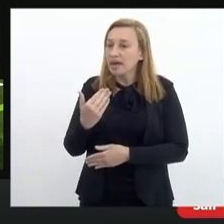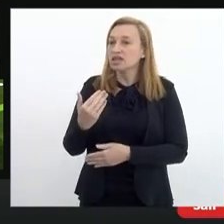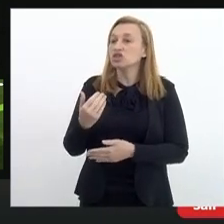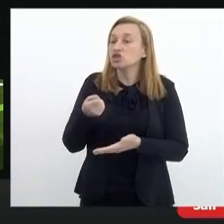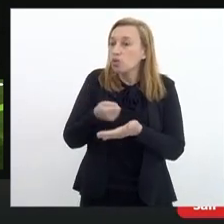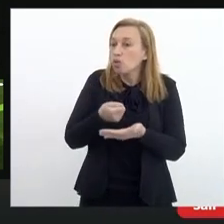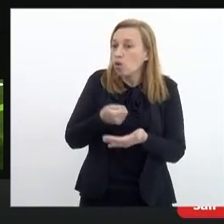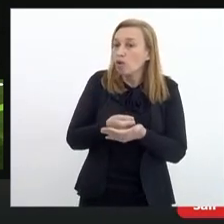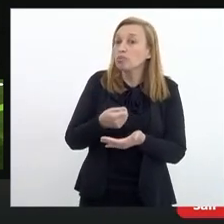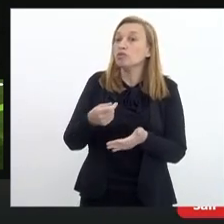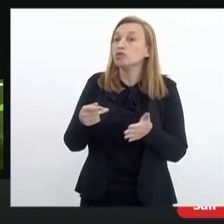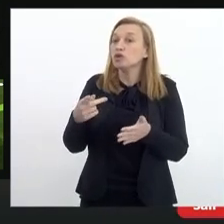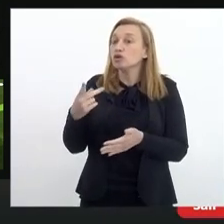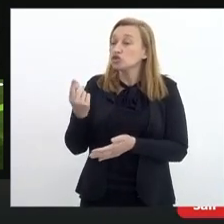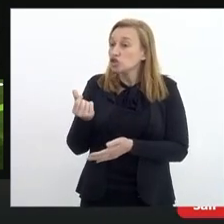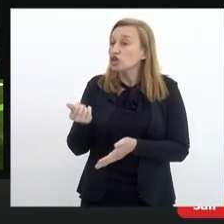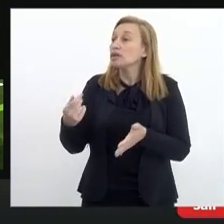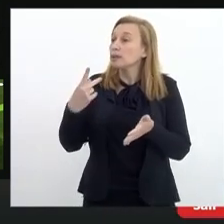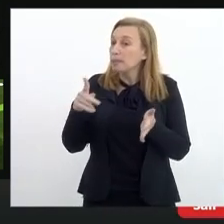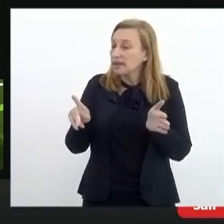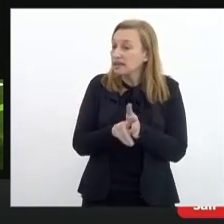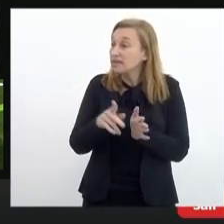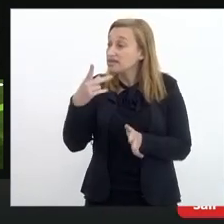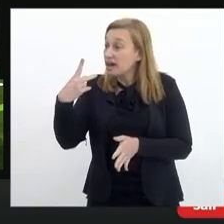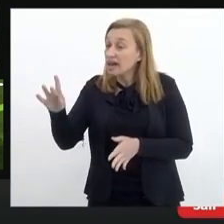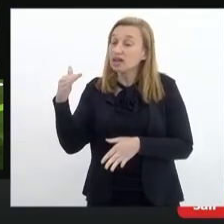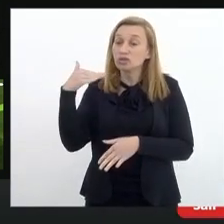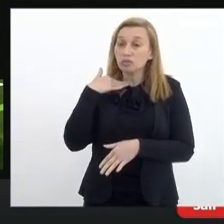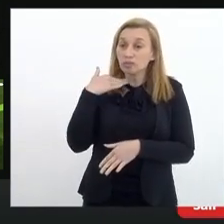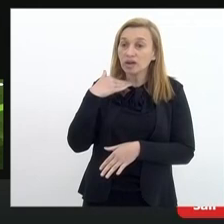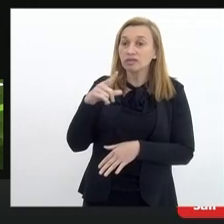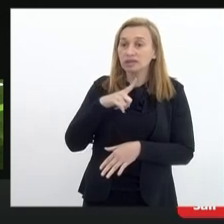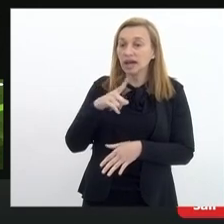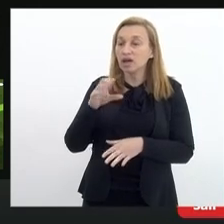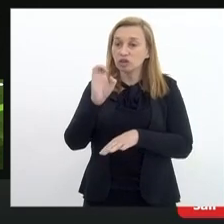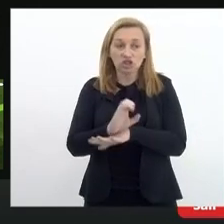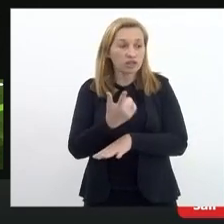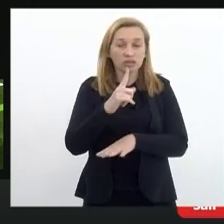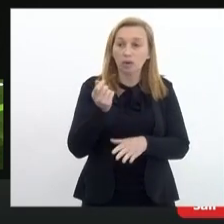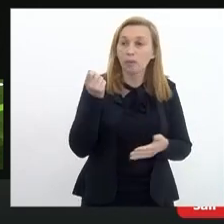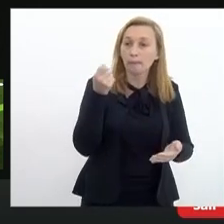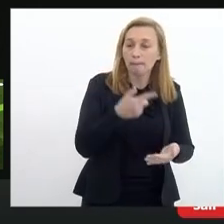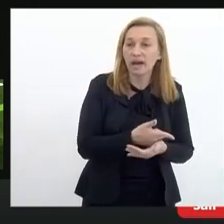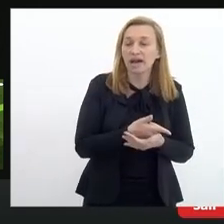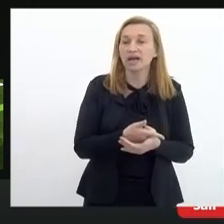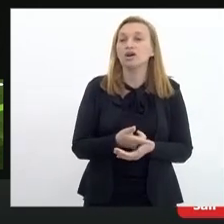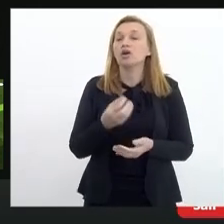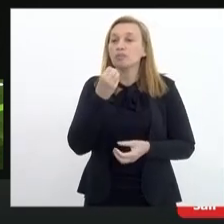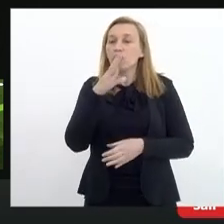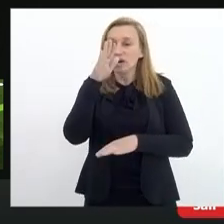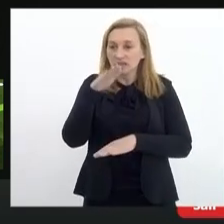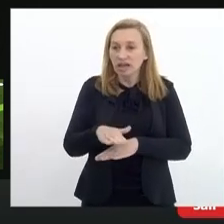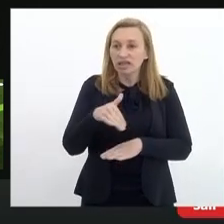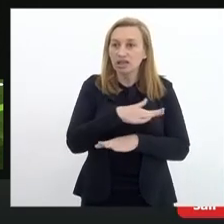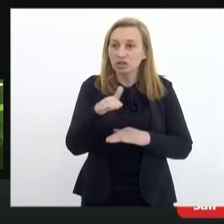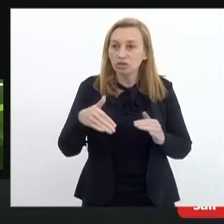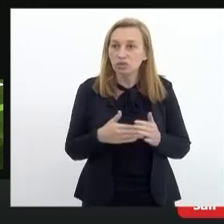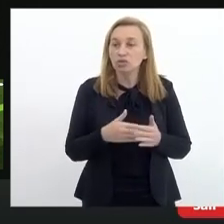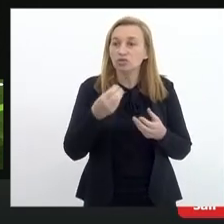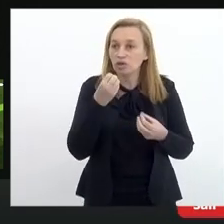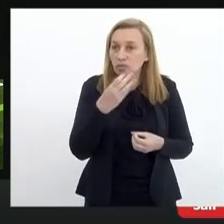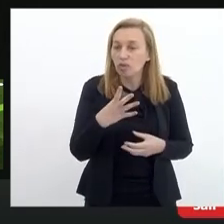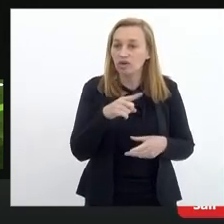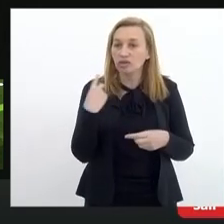é deles e que já está no banco e que o Estado está se negando a pagar uma boa tarde para todos foi muito proveitosa nossa